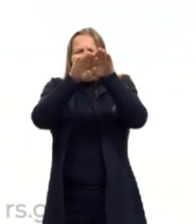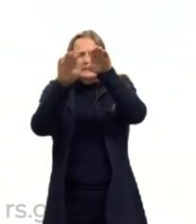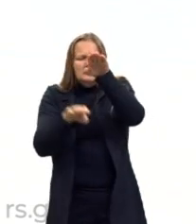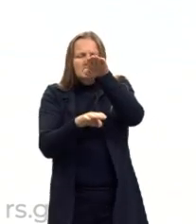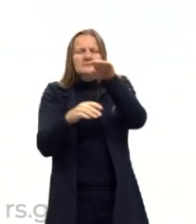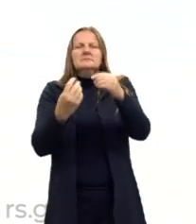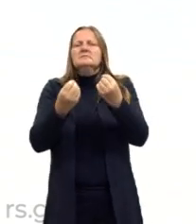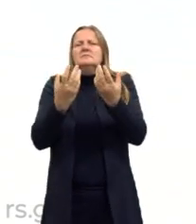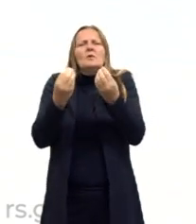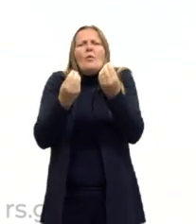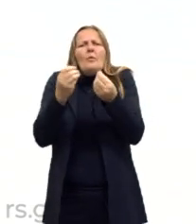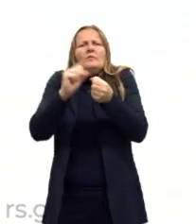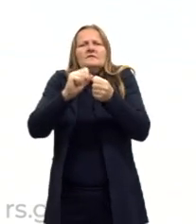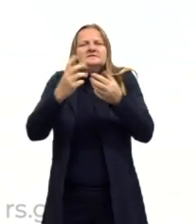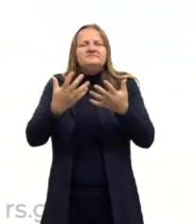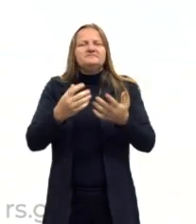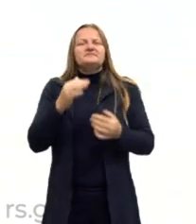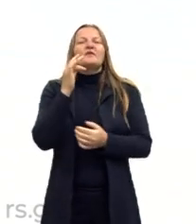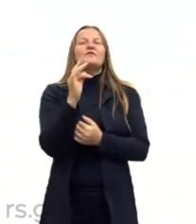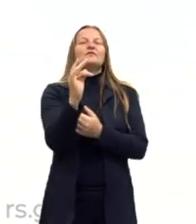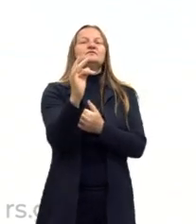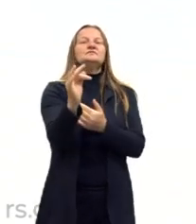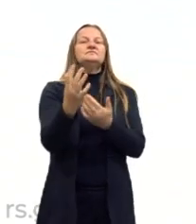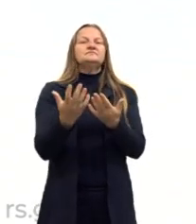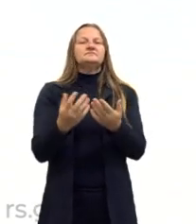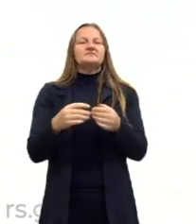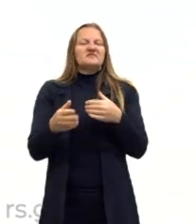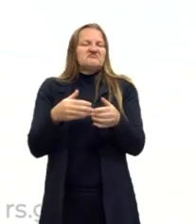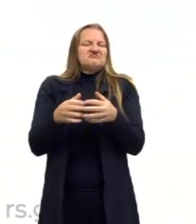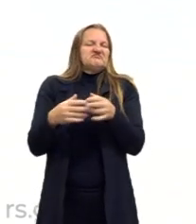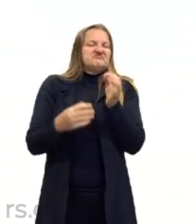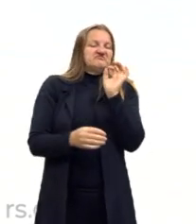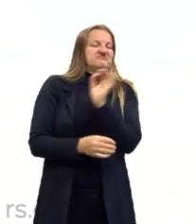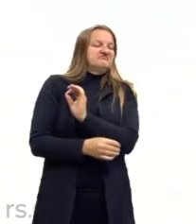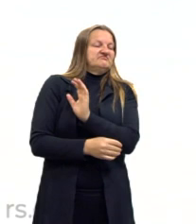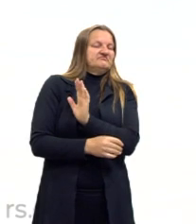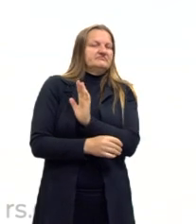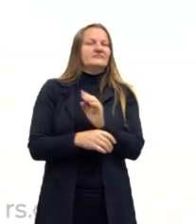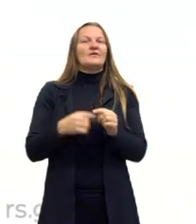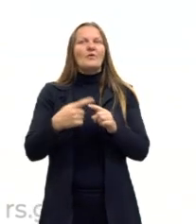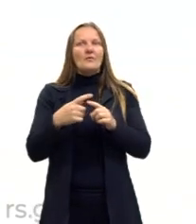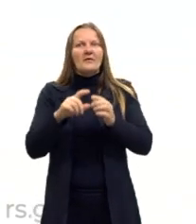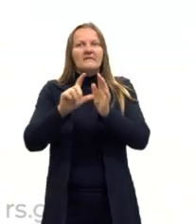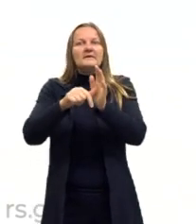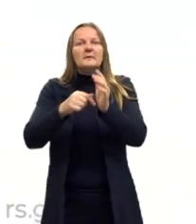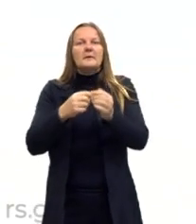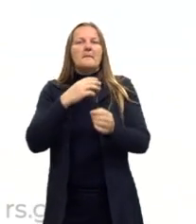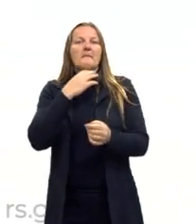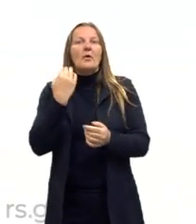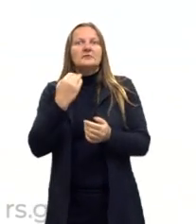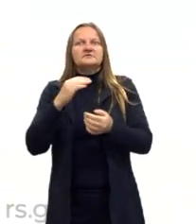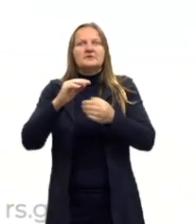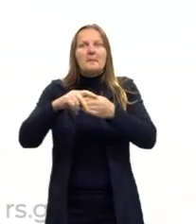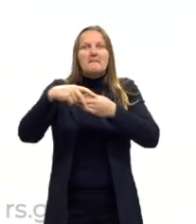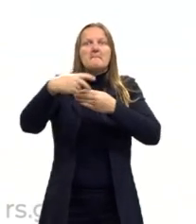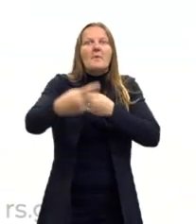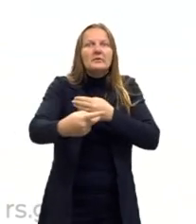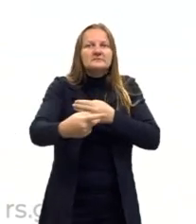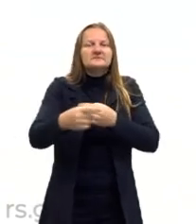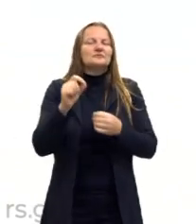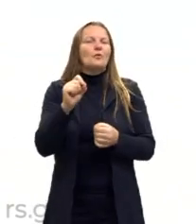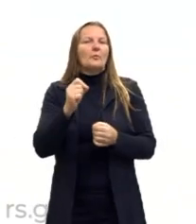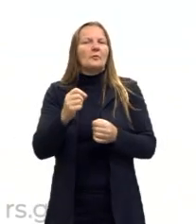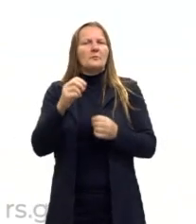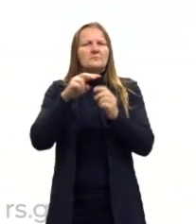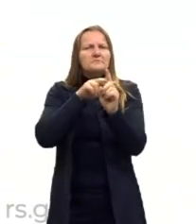E para uma vida futura? Vamos deixar de fazer nossas coisas para uma vida após a morte? E etc e tal? É